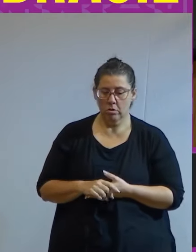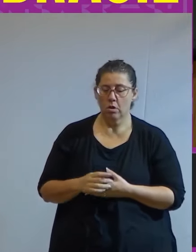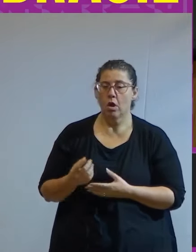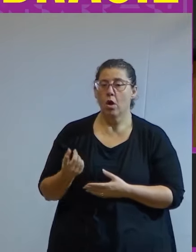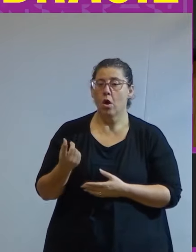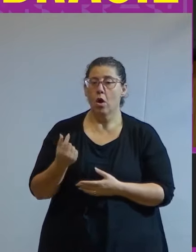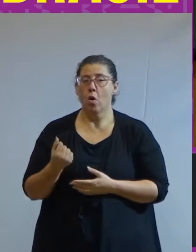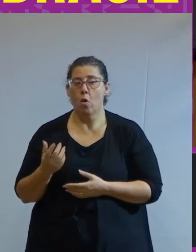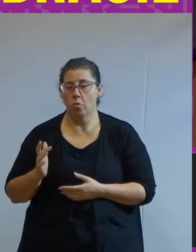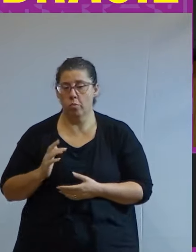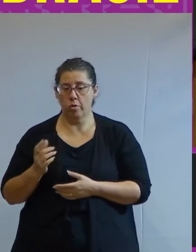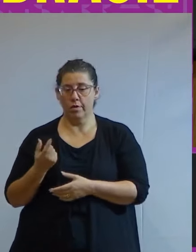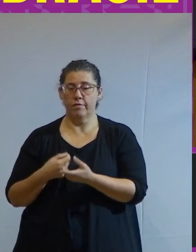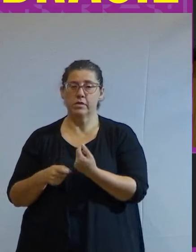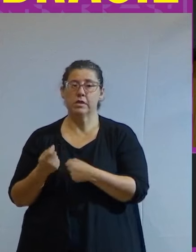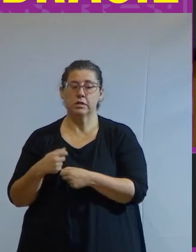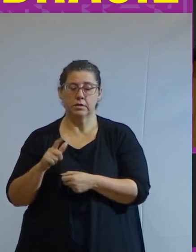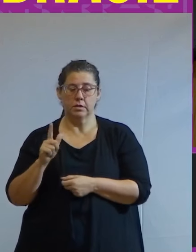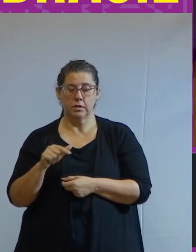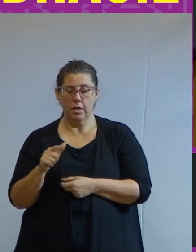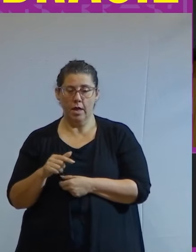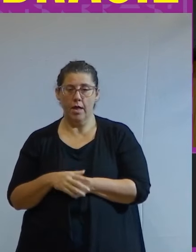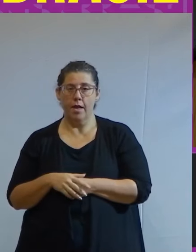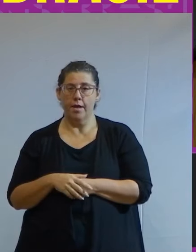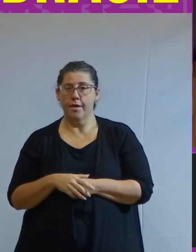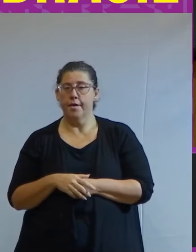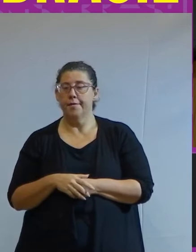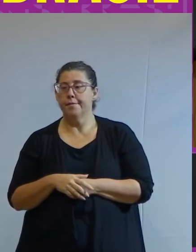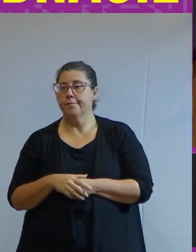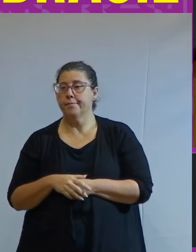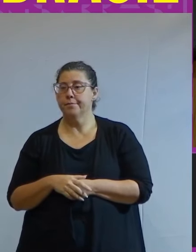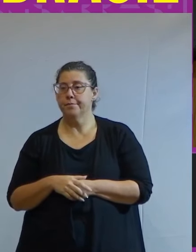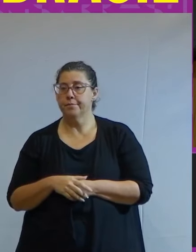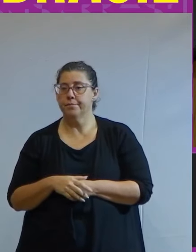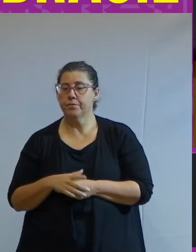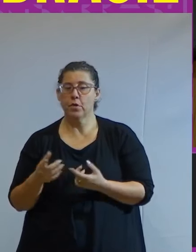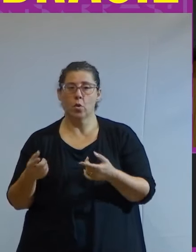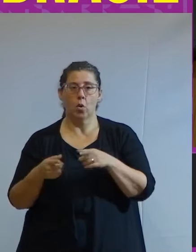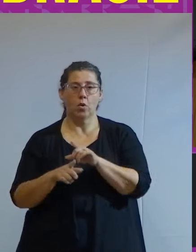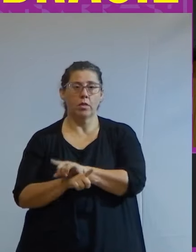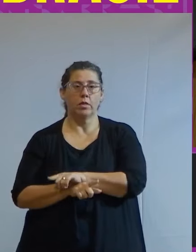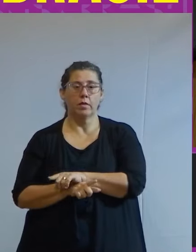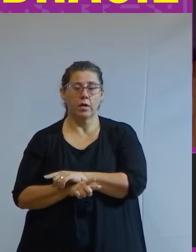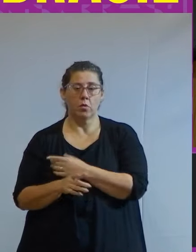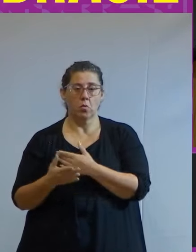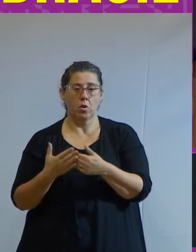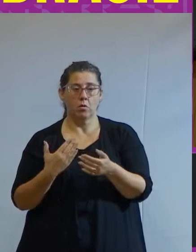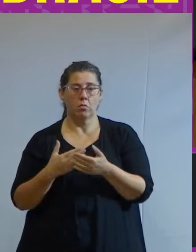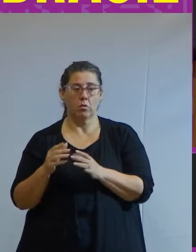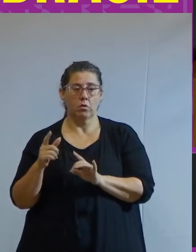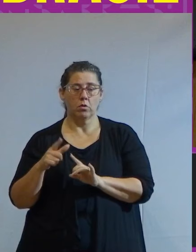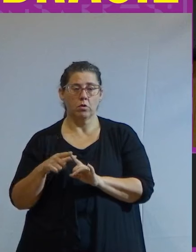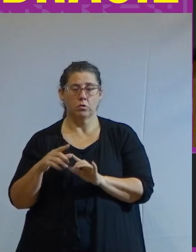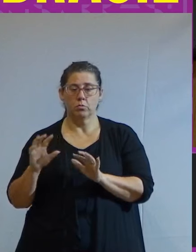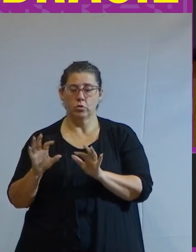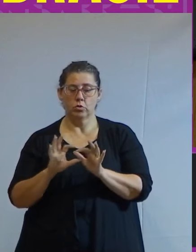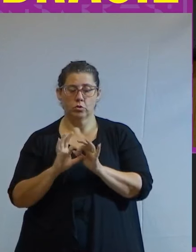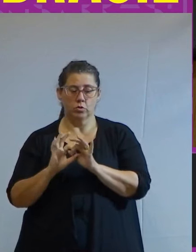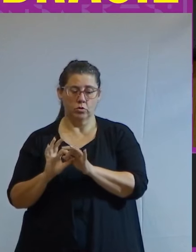financeira é a riqueza digamos mais avessa a qualquer tipo de vínculo